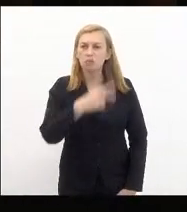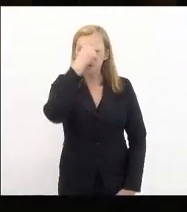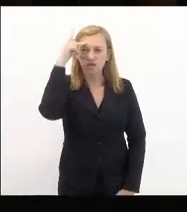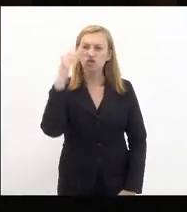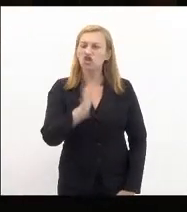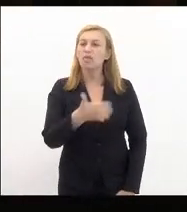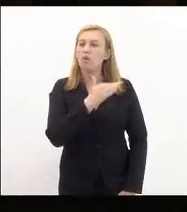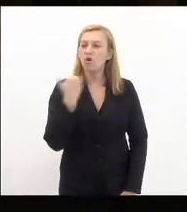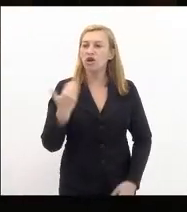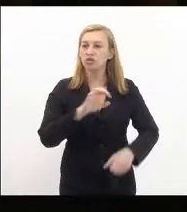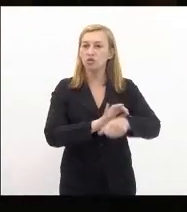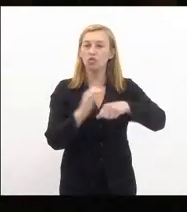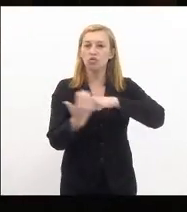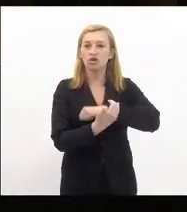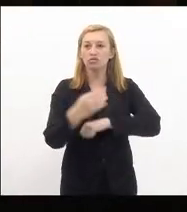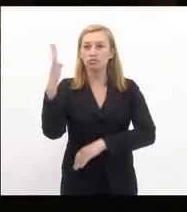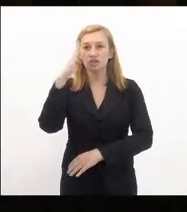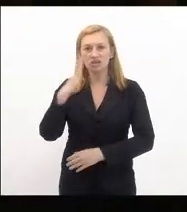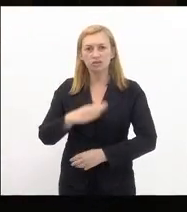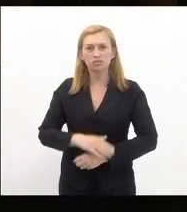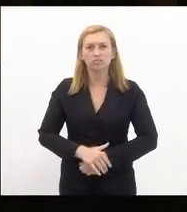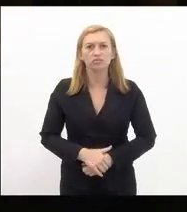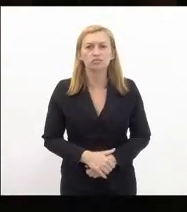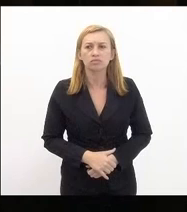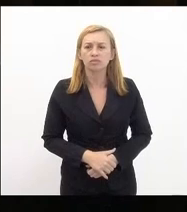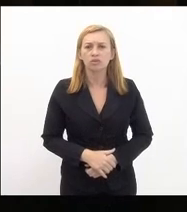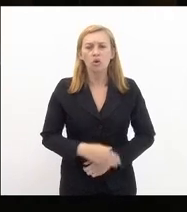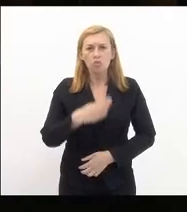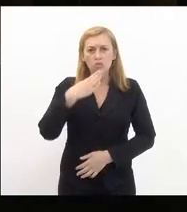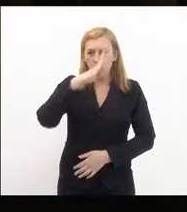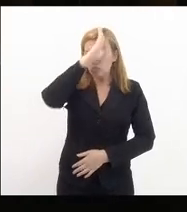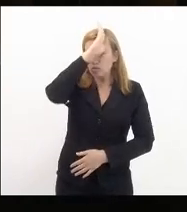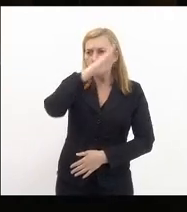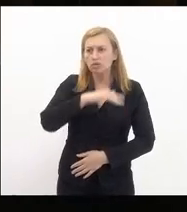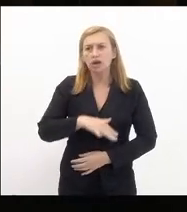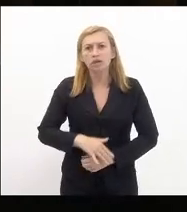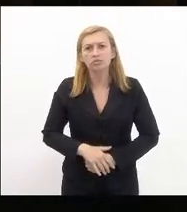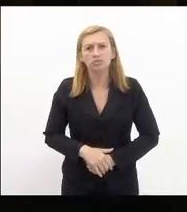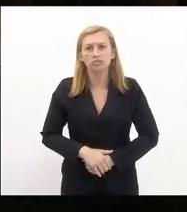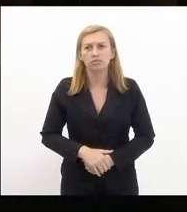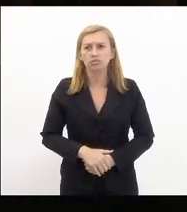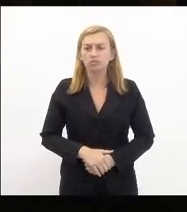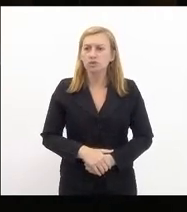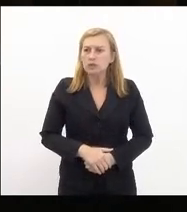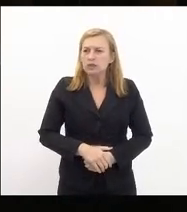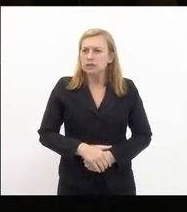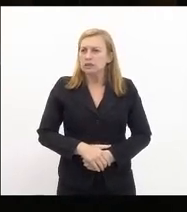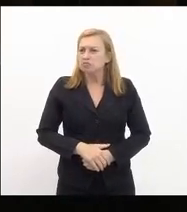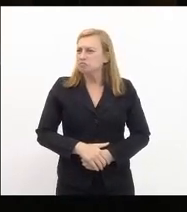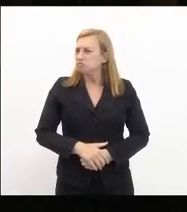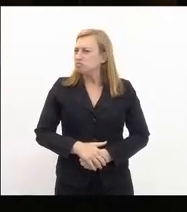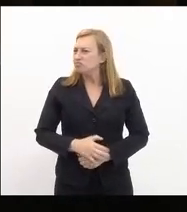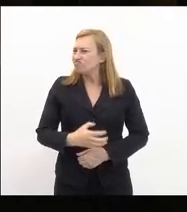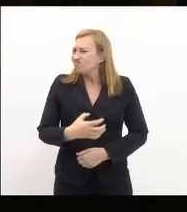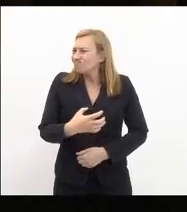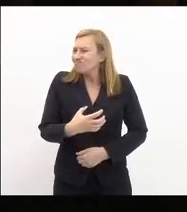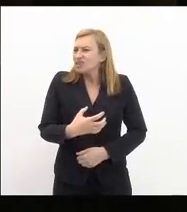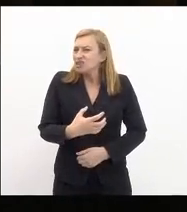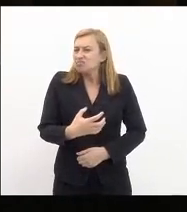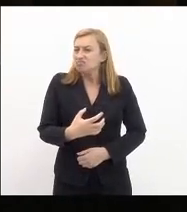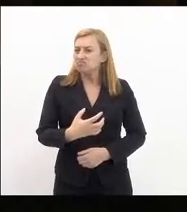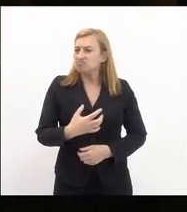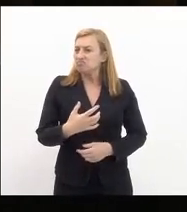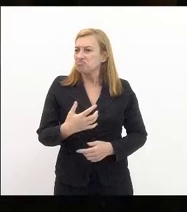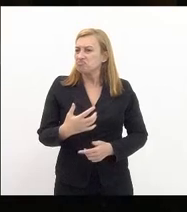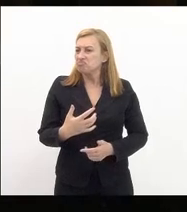morreram de covid no Brasil Bolsonaro não se importa com essas